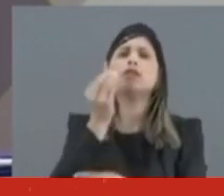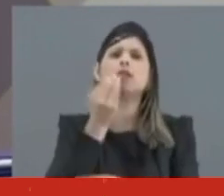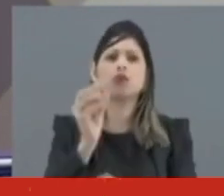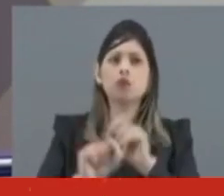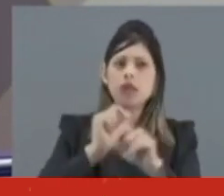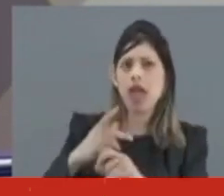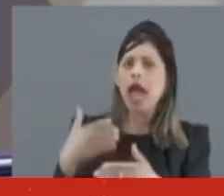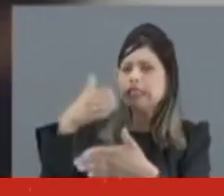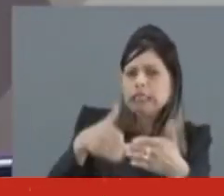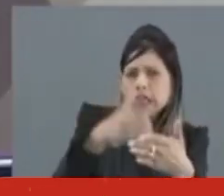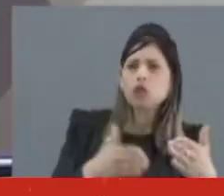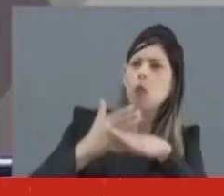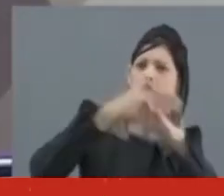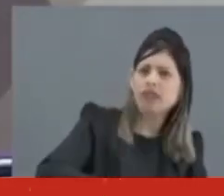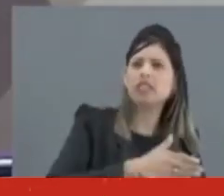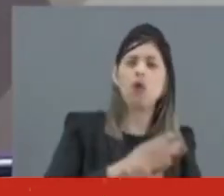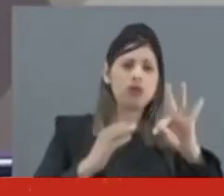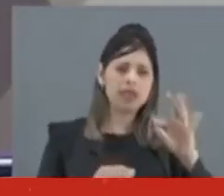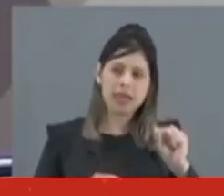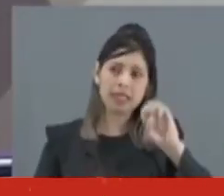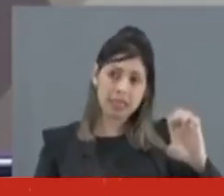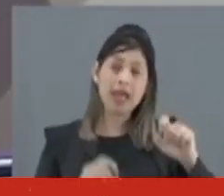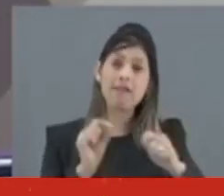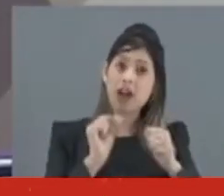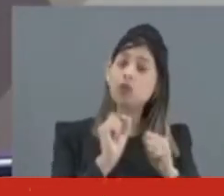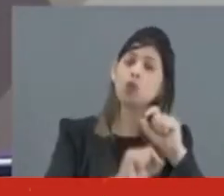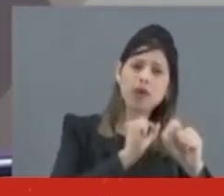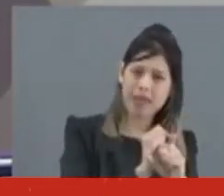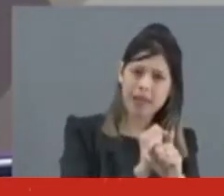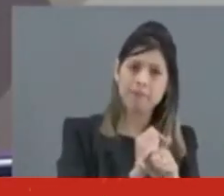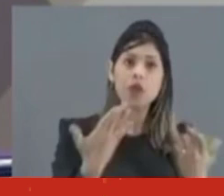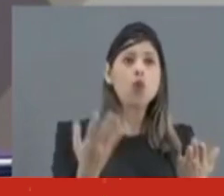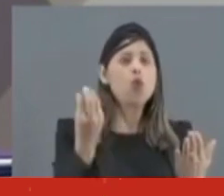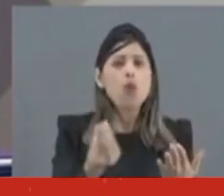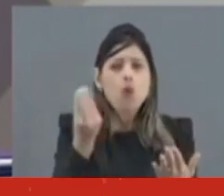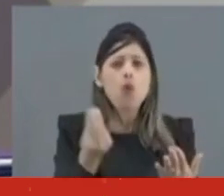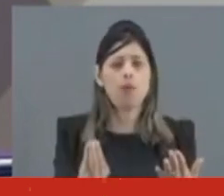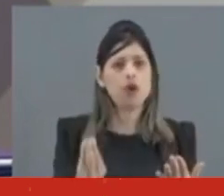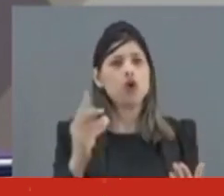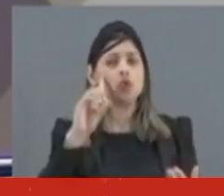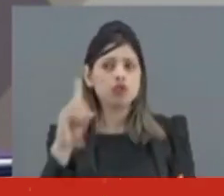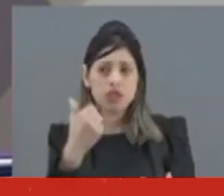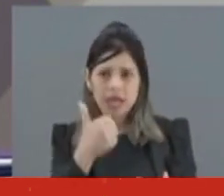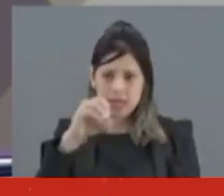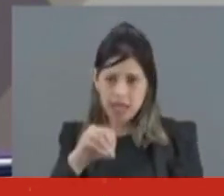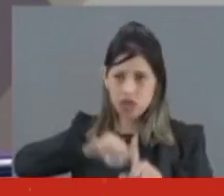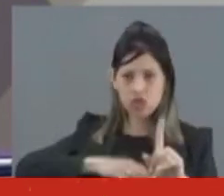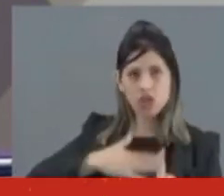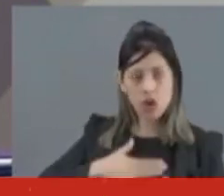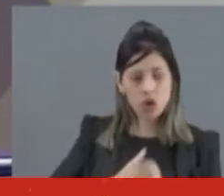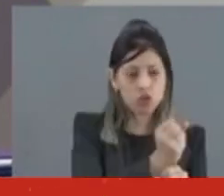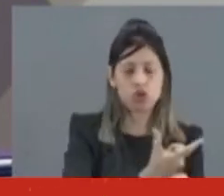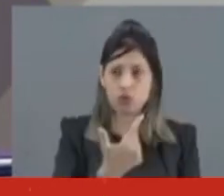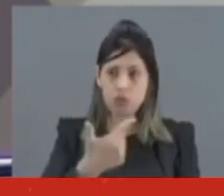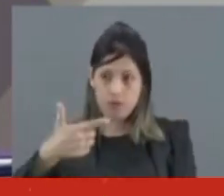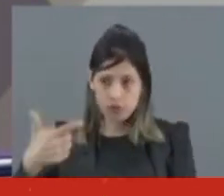a invasão dos sistemas do TSE. Lembre-se que, de acordo com o que foi apurado por esta comissão, no dia 10 de agosto de 2022, o hacker